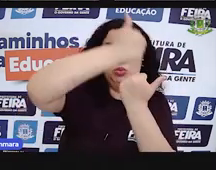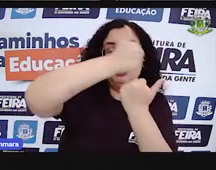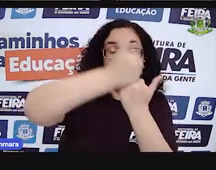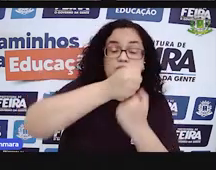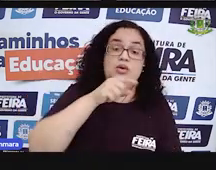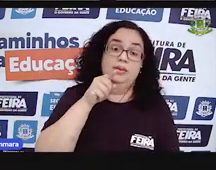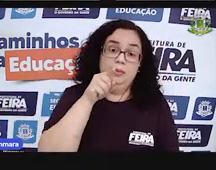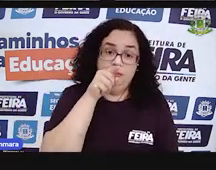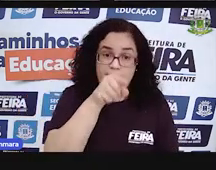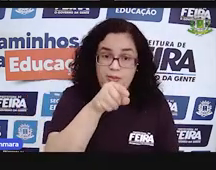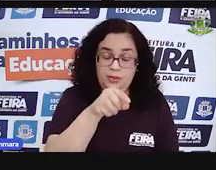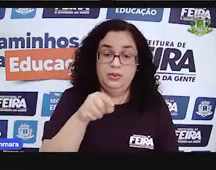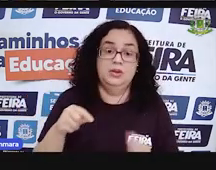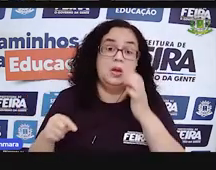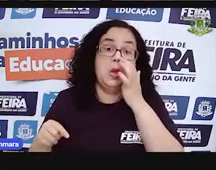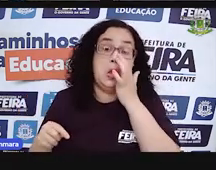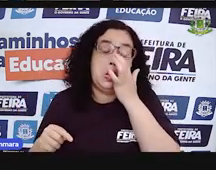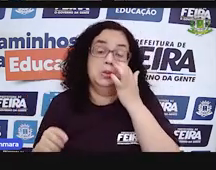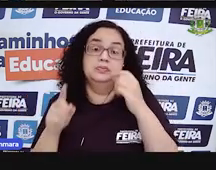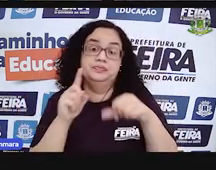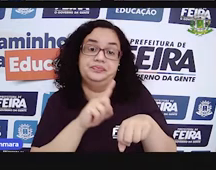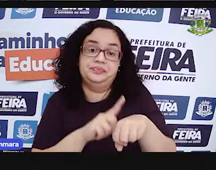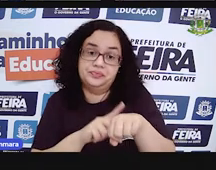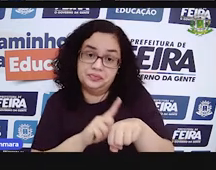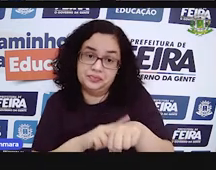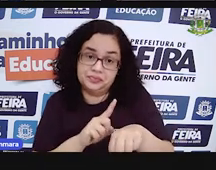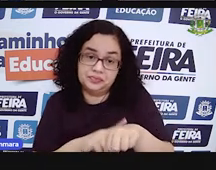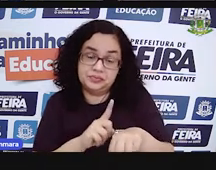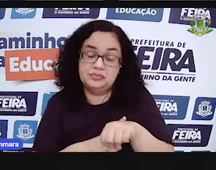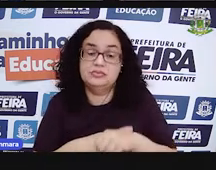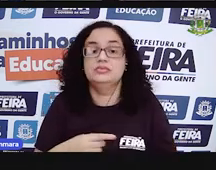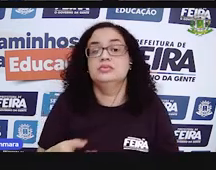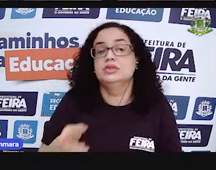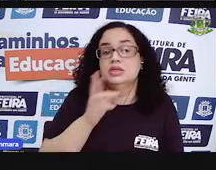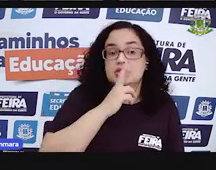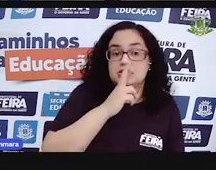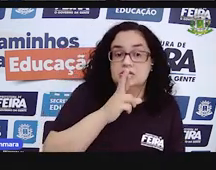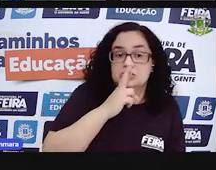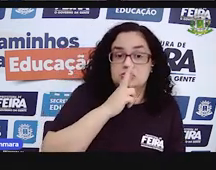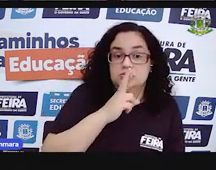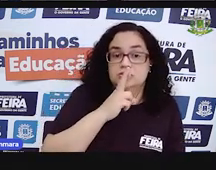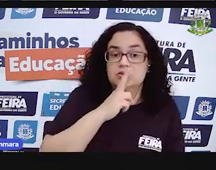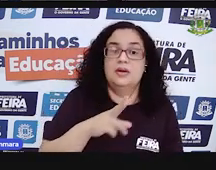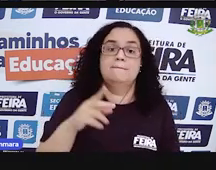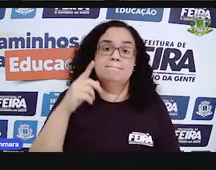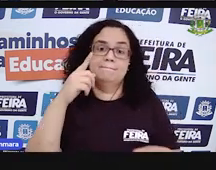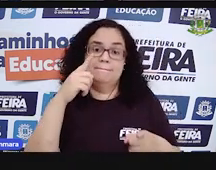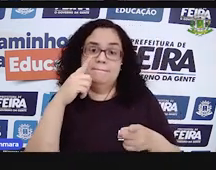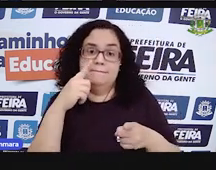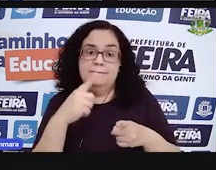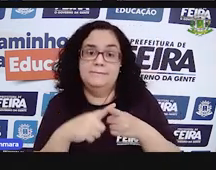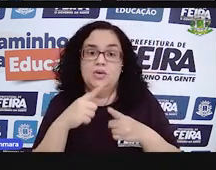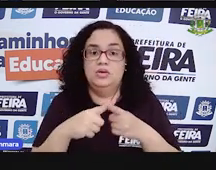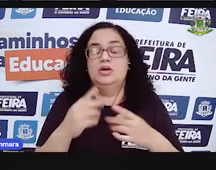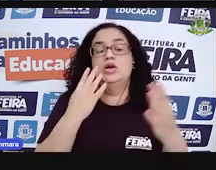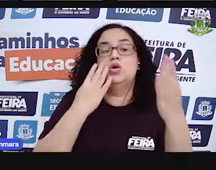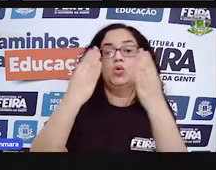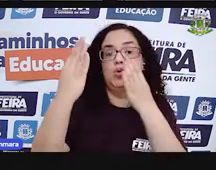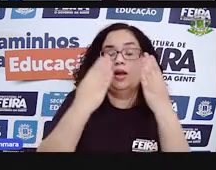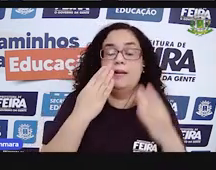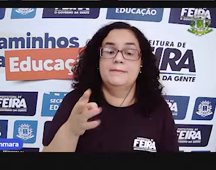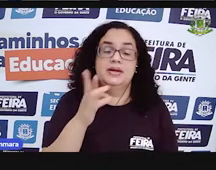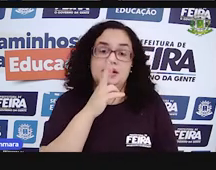Tá bom? Tô te dando um tempinho pra você fazer porque depois a gente vai comparar os